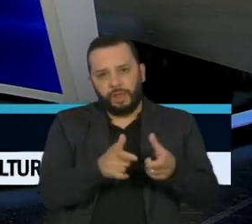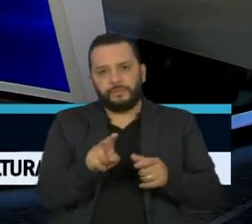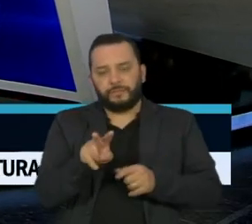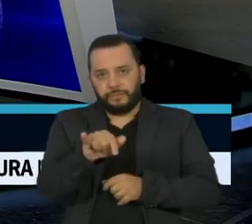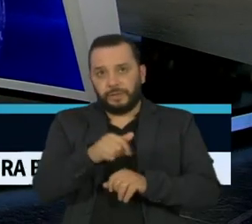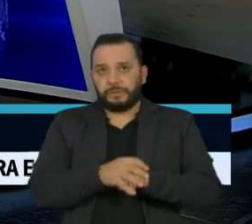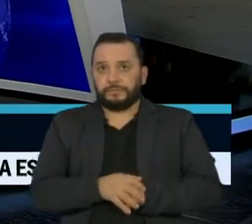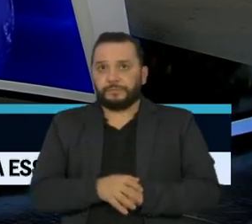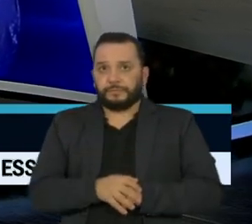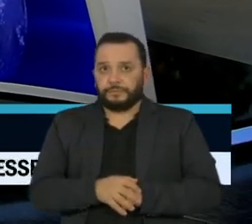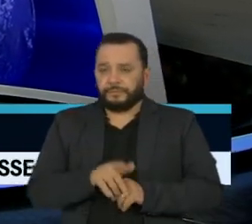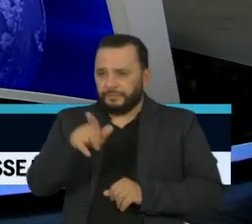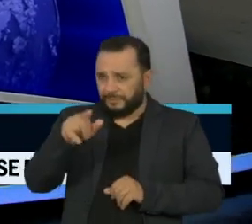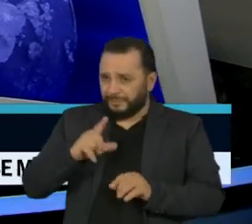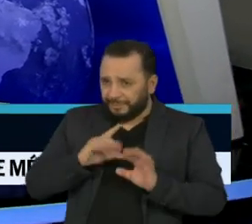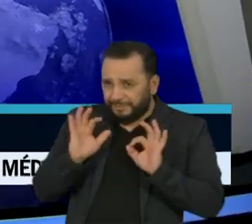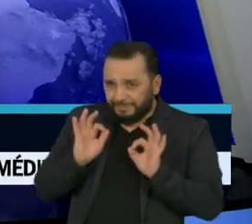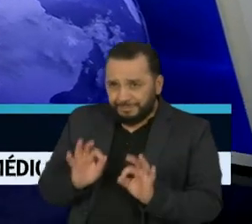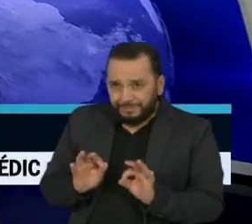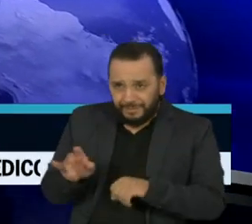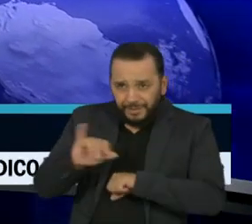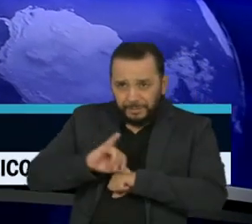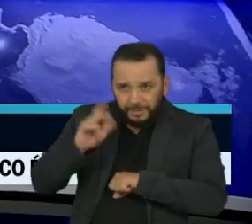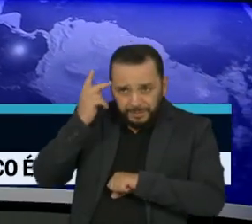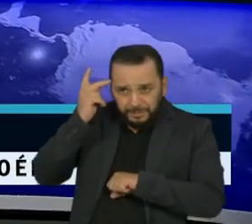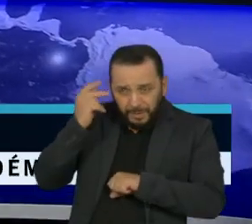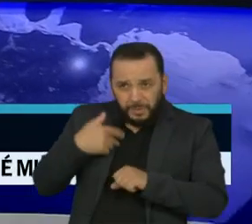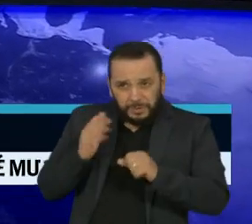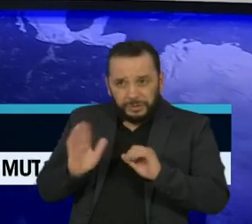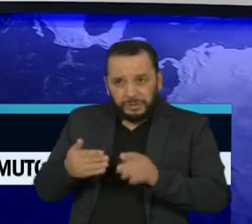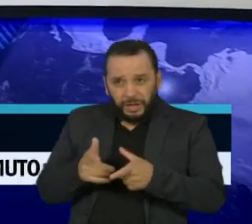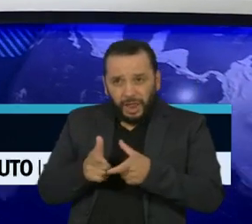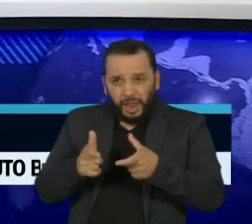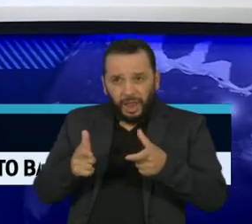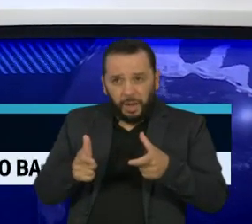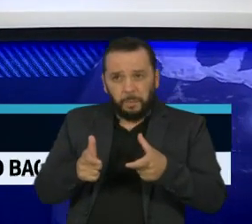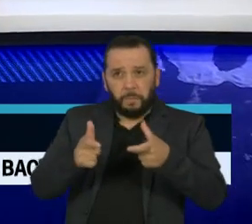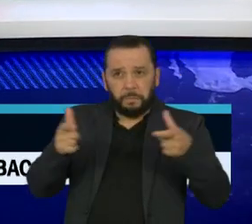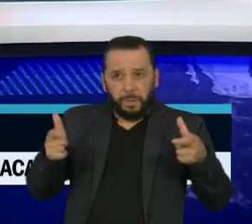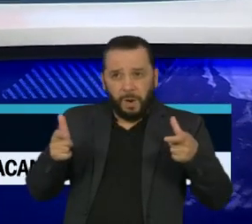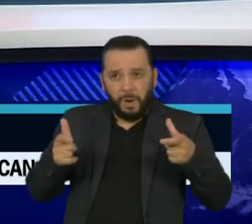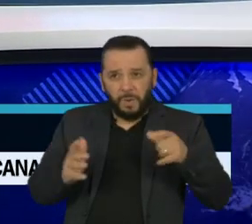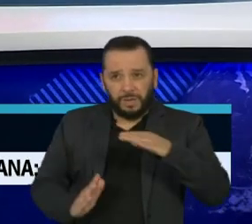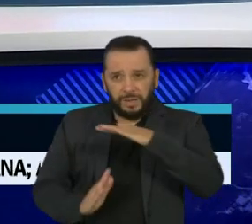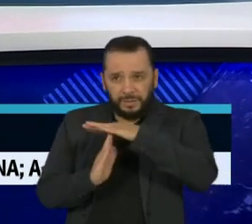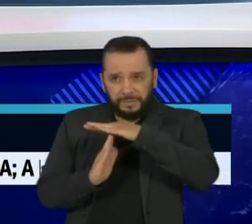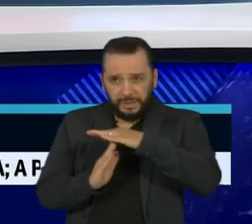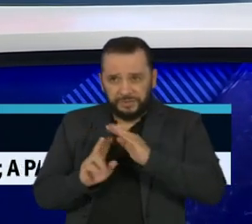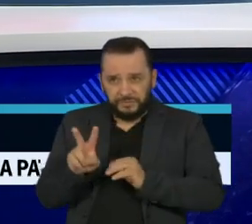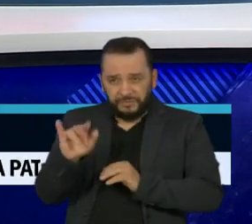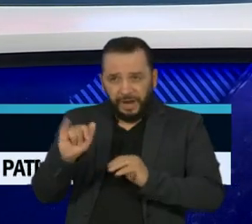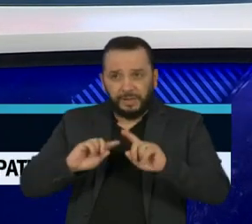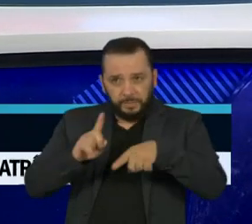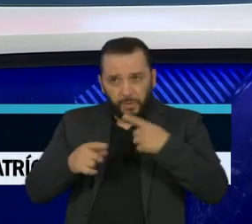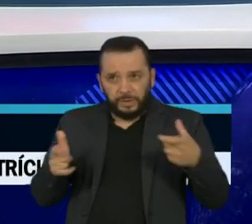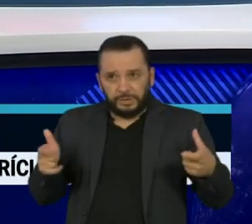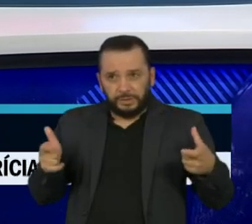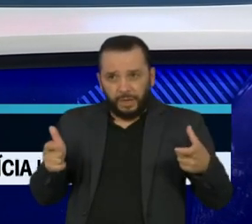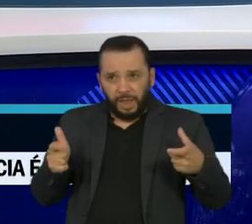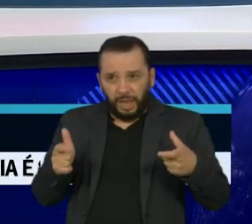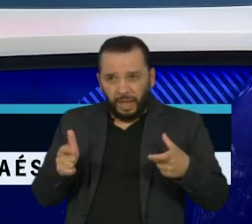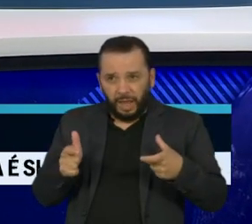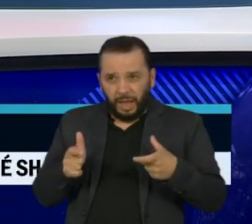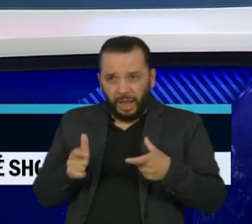O senhor compartilha dessa certeza que a capital paulista está perto de uma estabilização do chamado platô e também estaria entrando numa redução